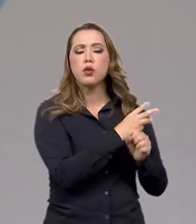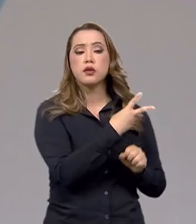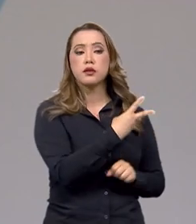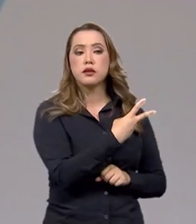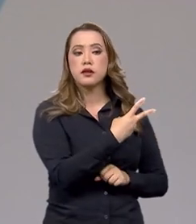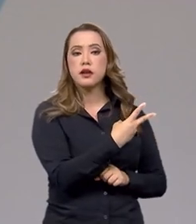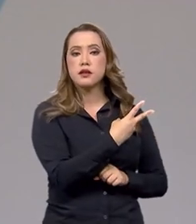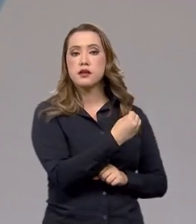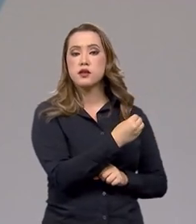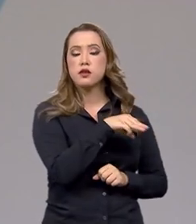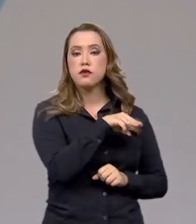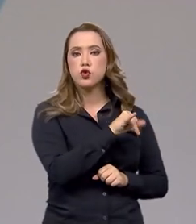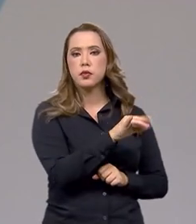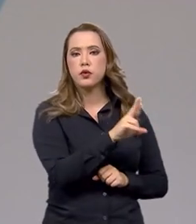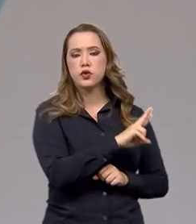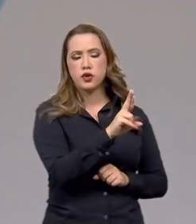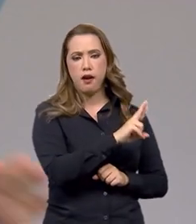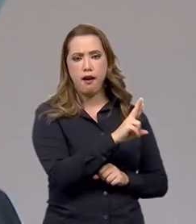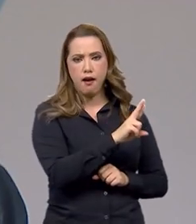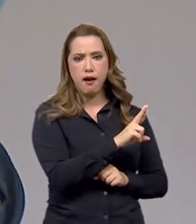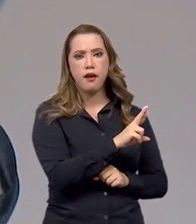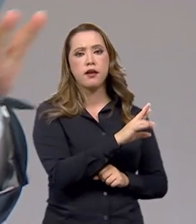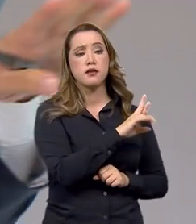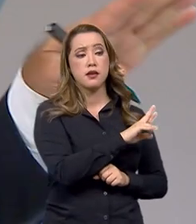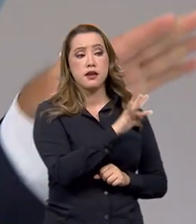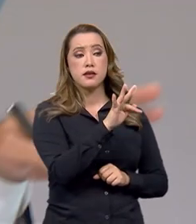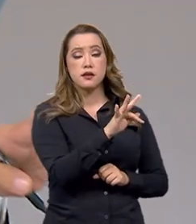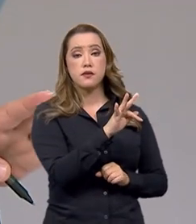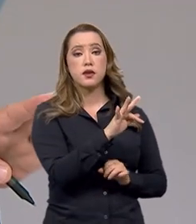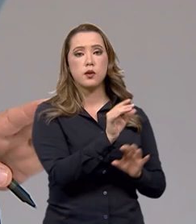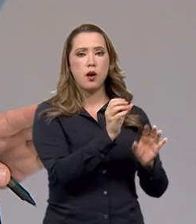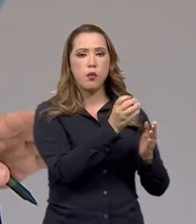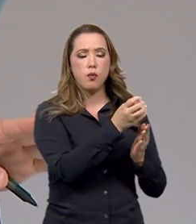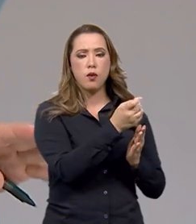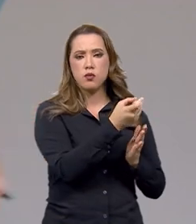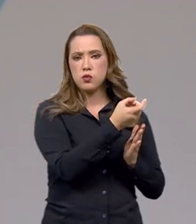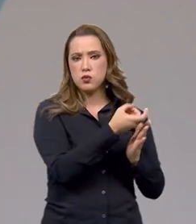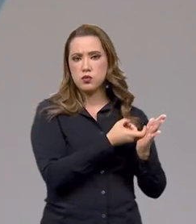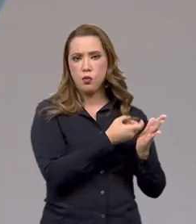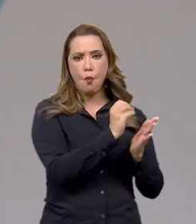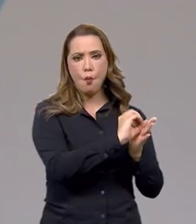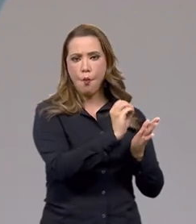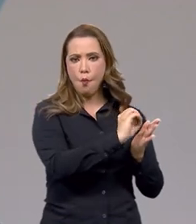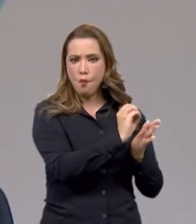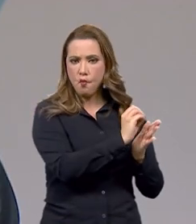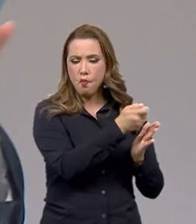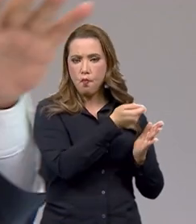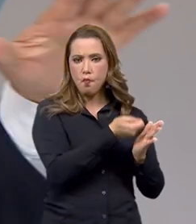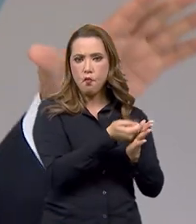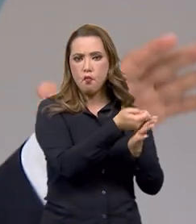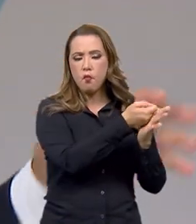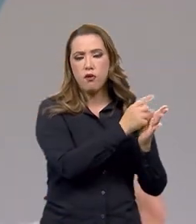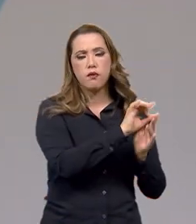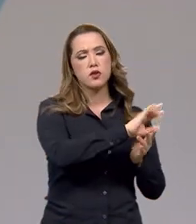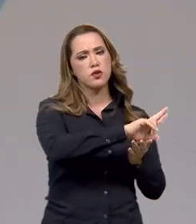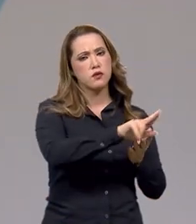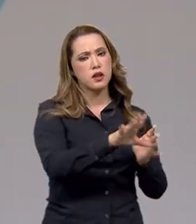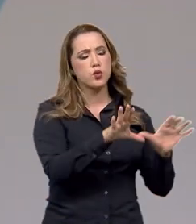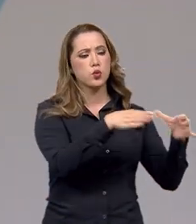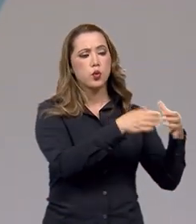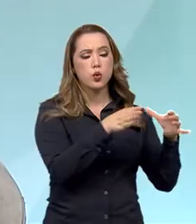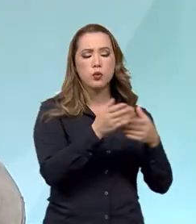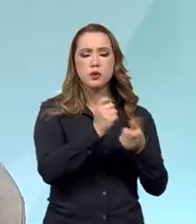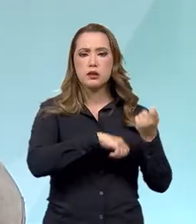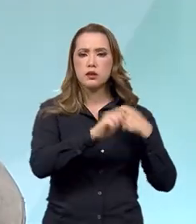reais deixam de ser recadados pela Receita por várias isenções que são colocadas em prática para diferentes segmentos da